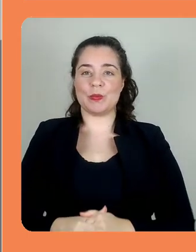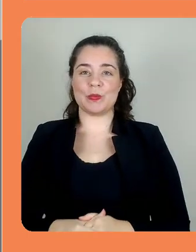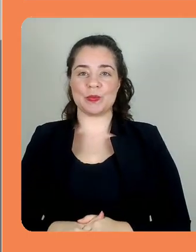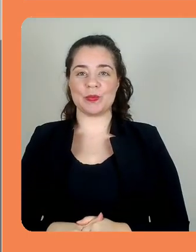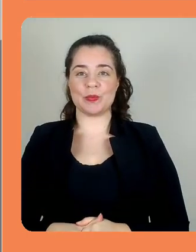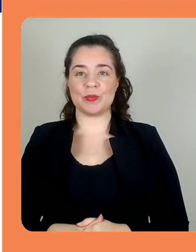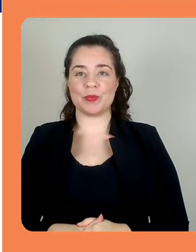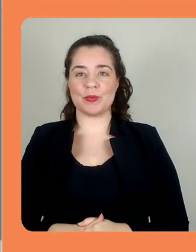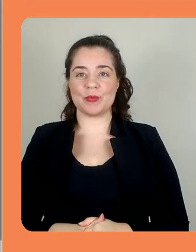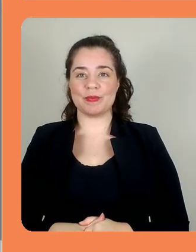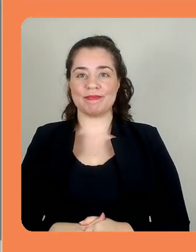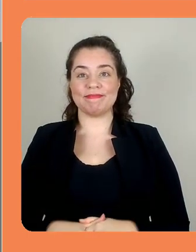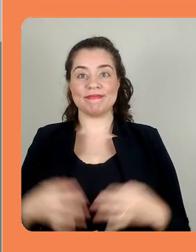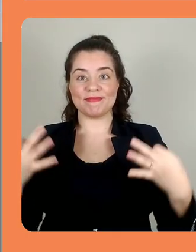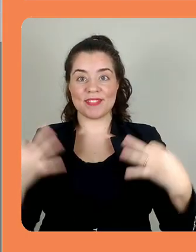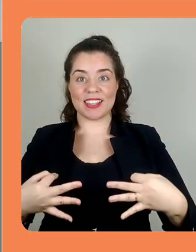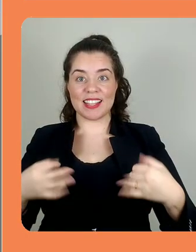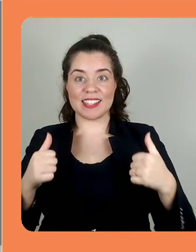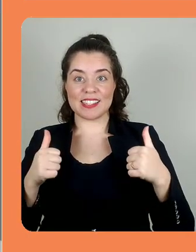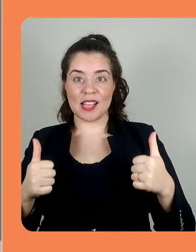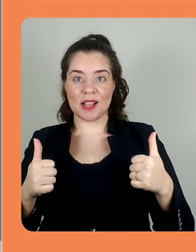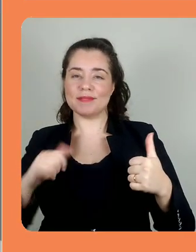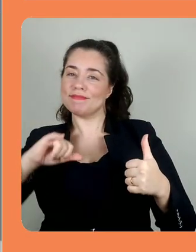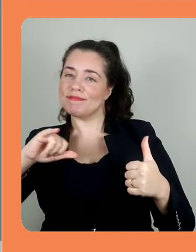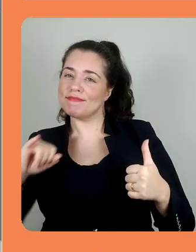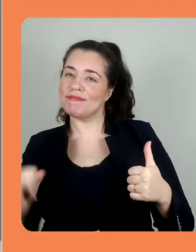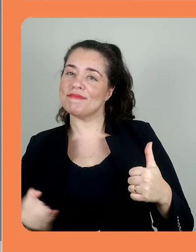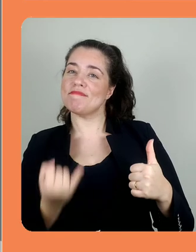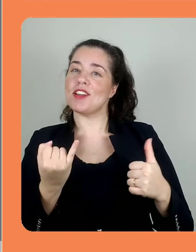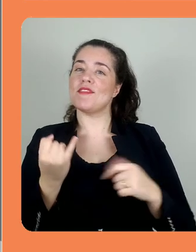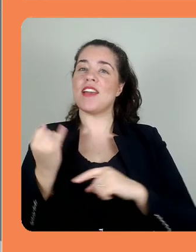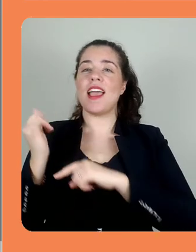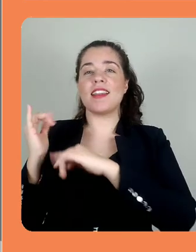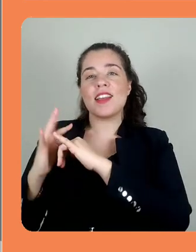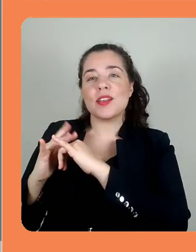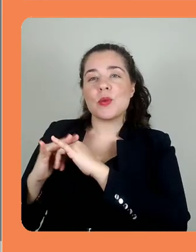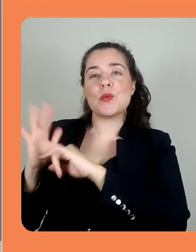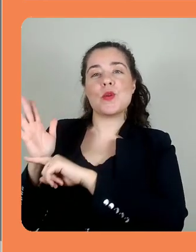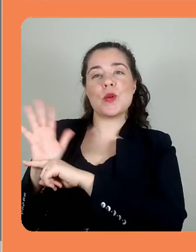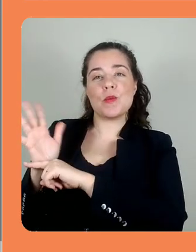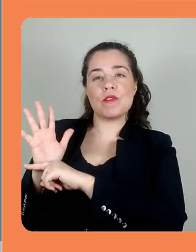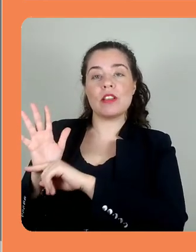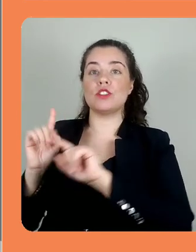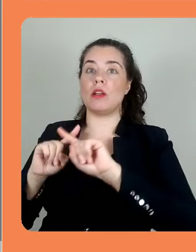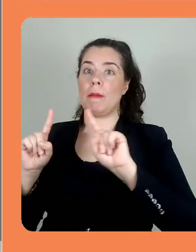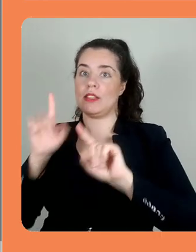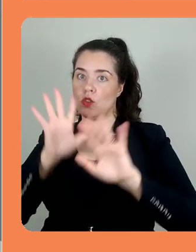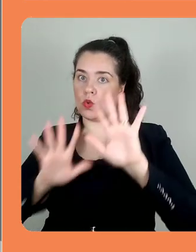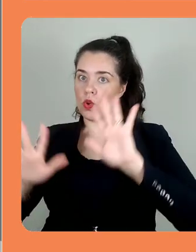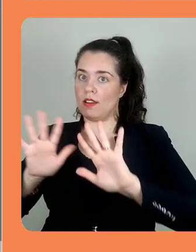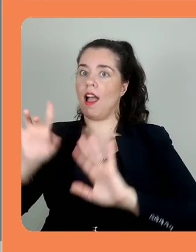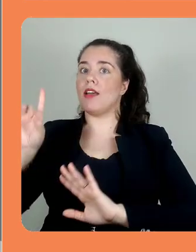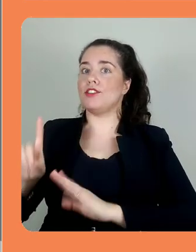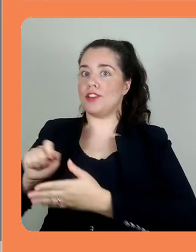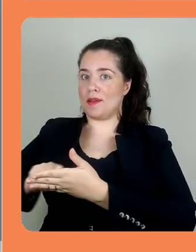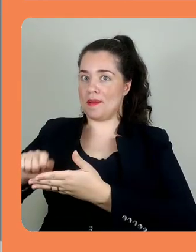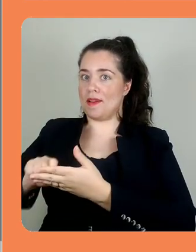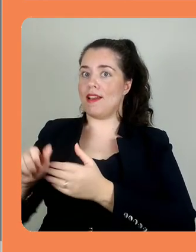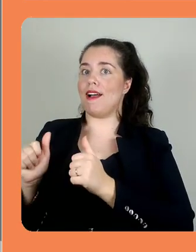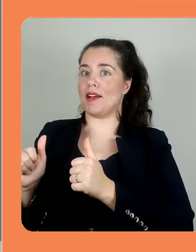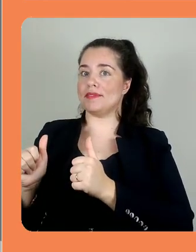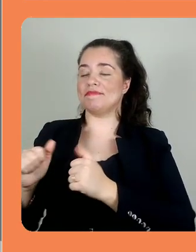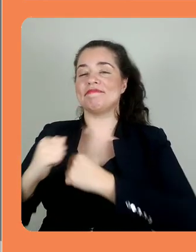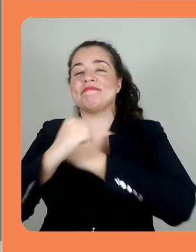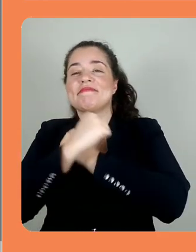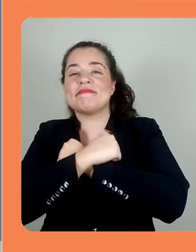prevido. Certo? Aproveitem então esses vídeos lá do YouTube. Cuidado com os direitos autorais.